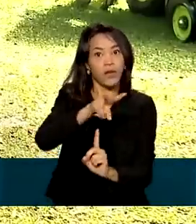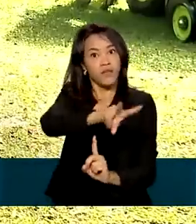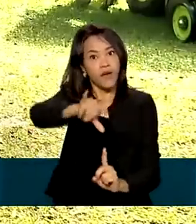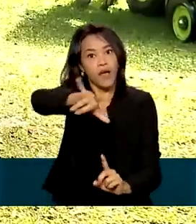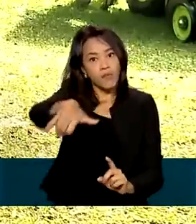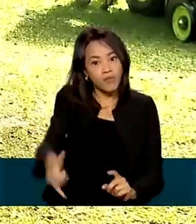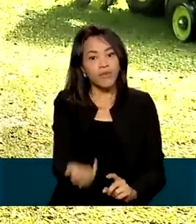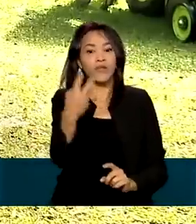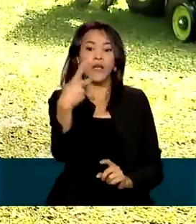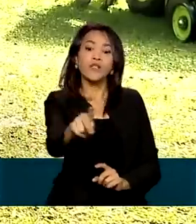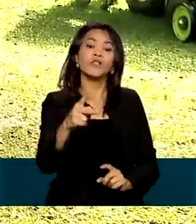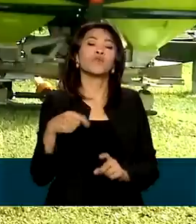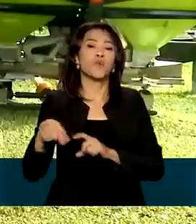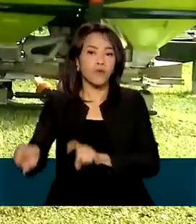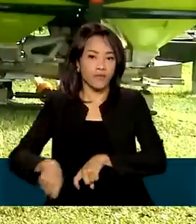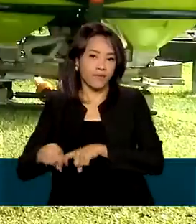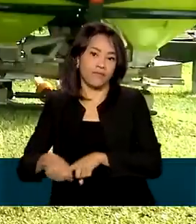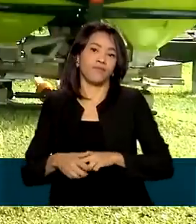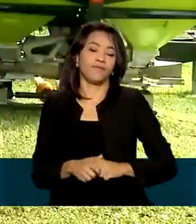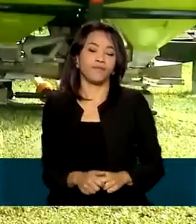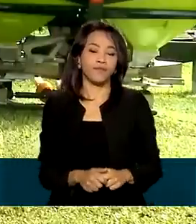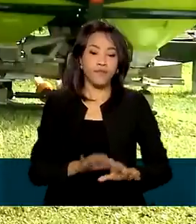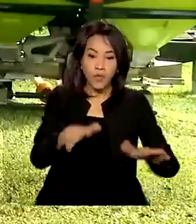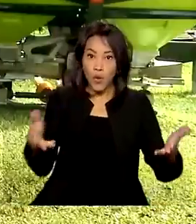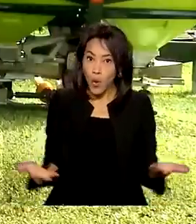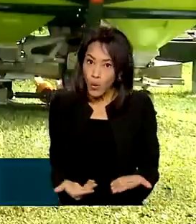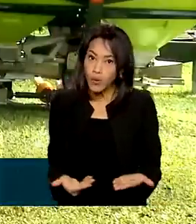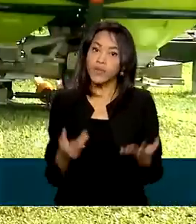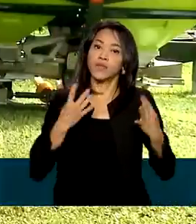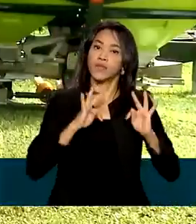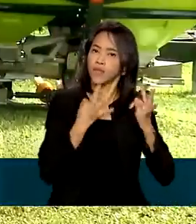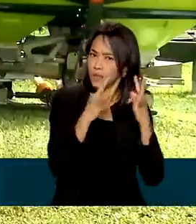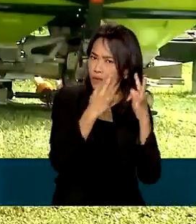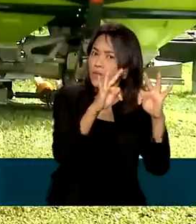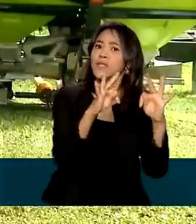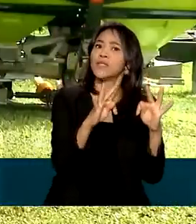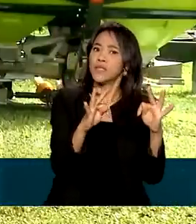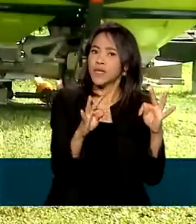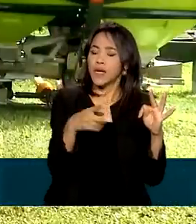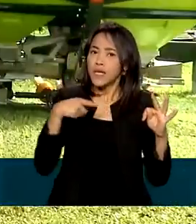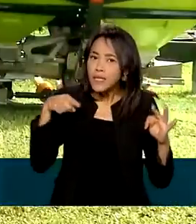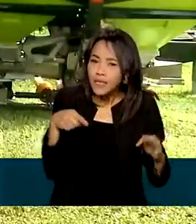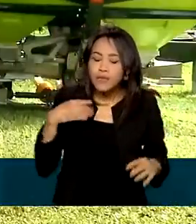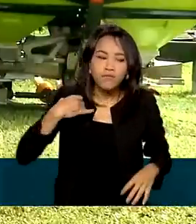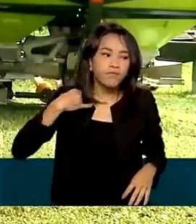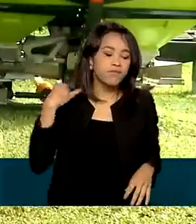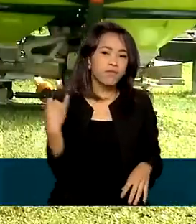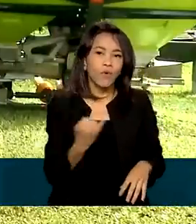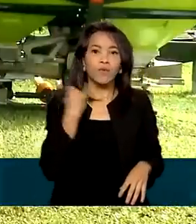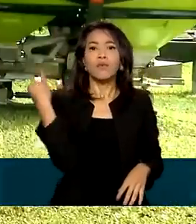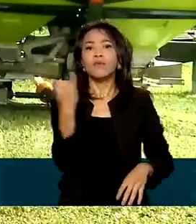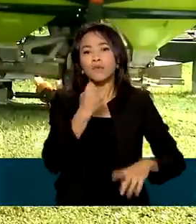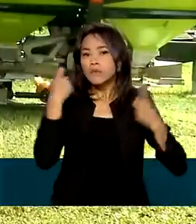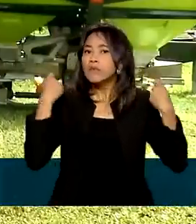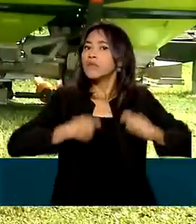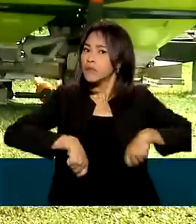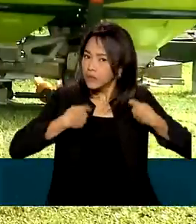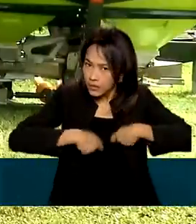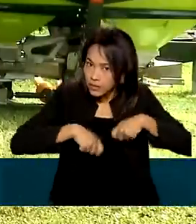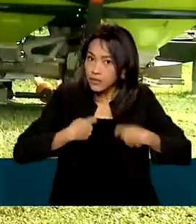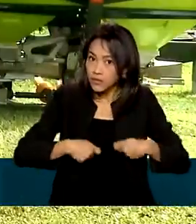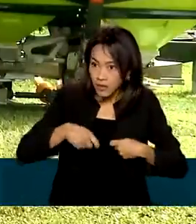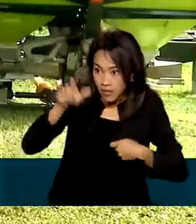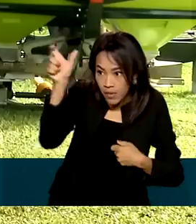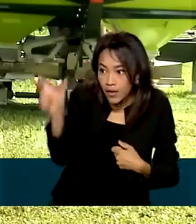aproveitá-las em sua fazenda. Hoje a tecnologia é tão importante e necessária para que o